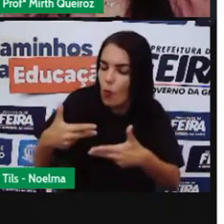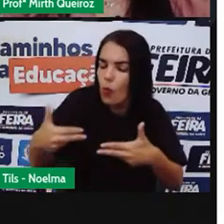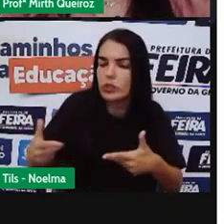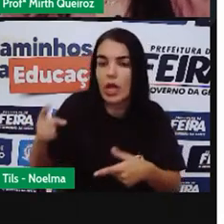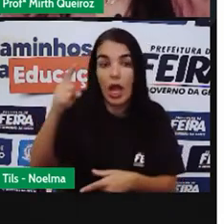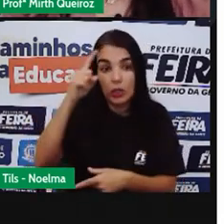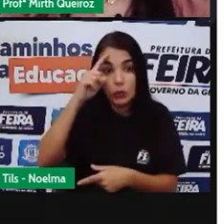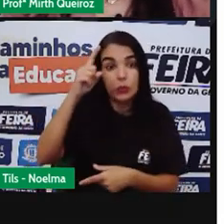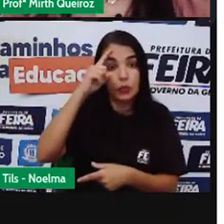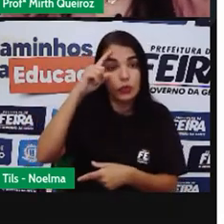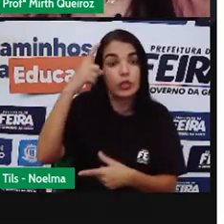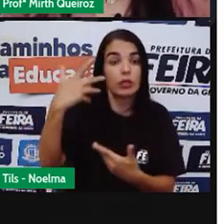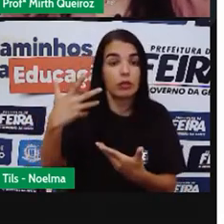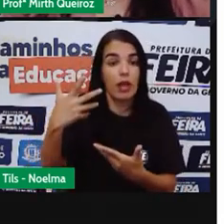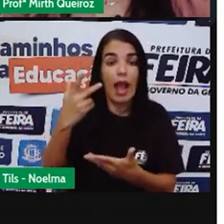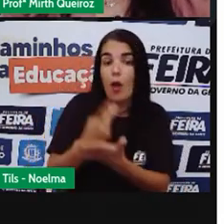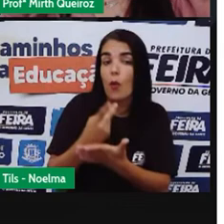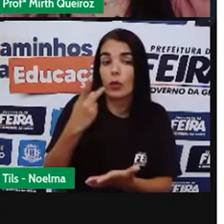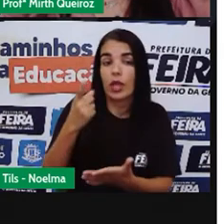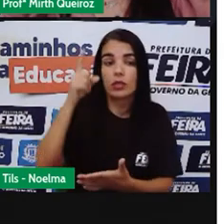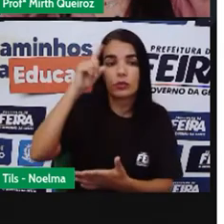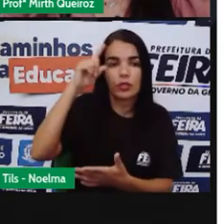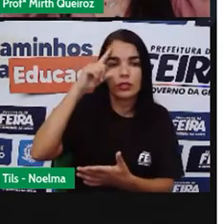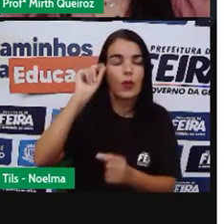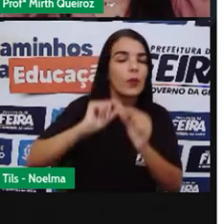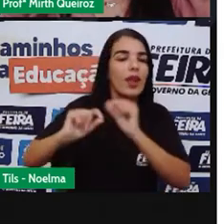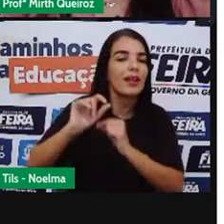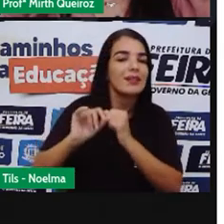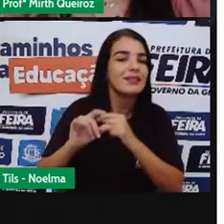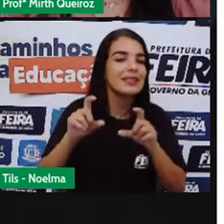do cotidiano. Então, se trata de que tipo de texto?